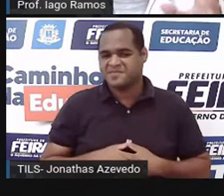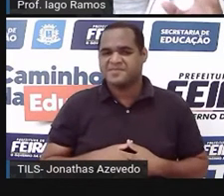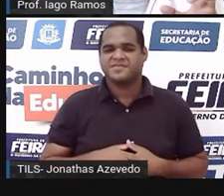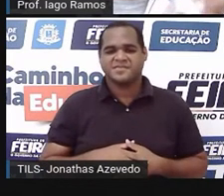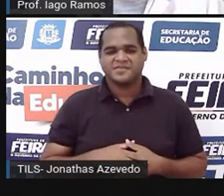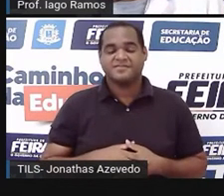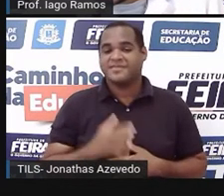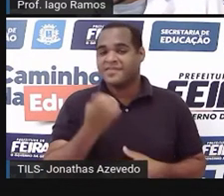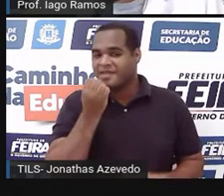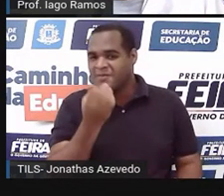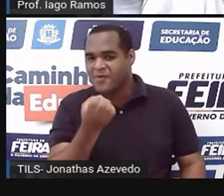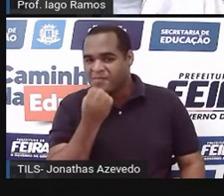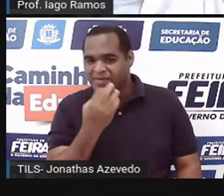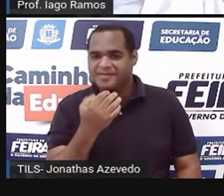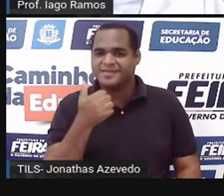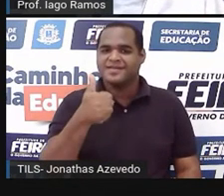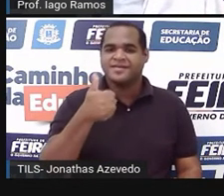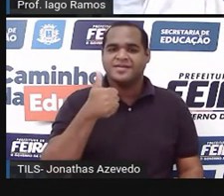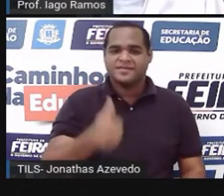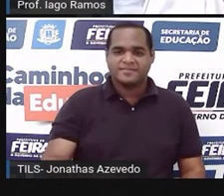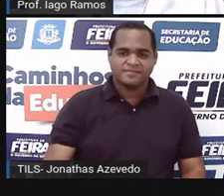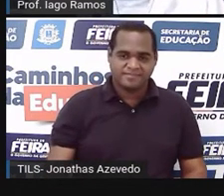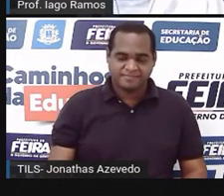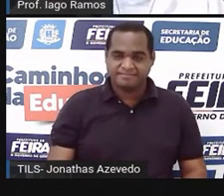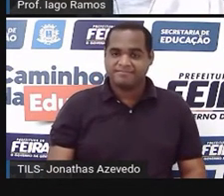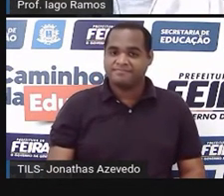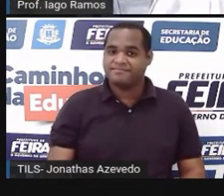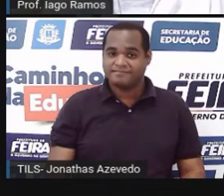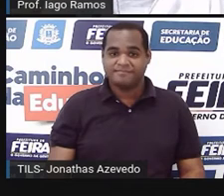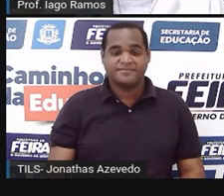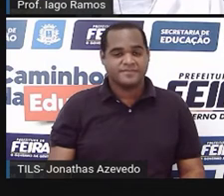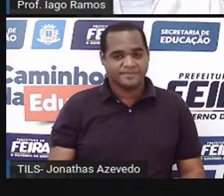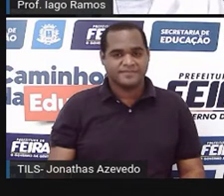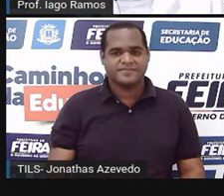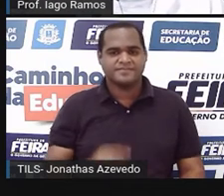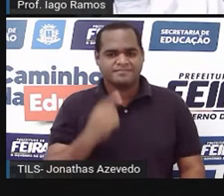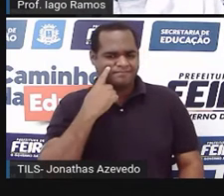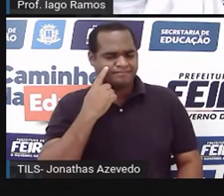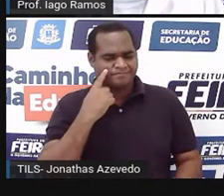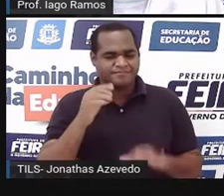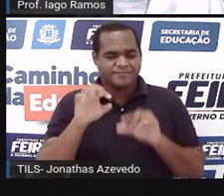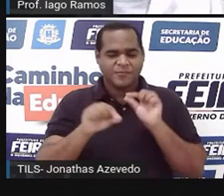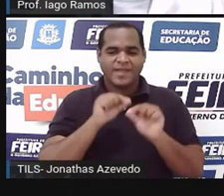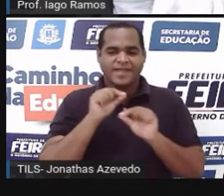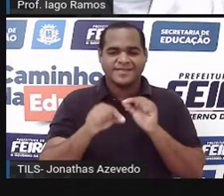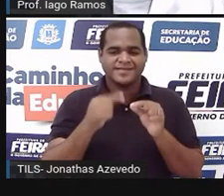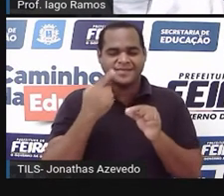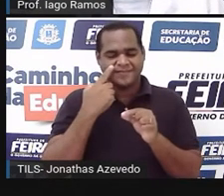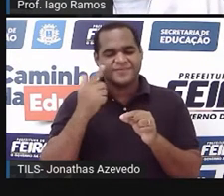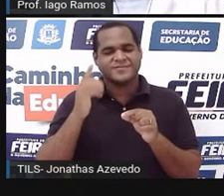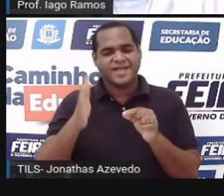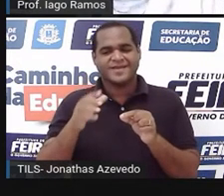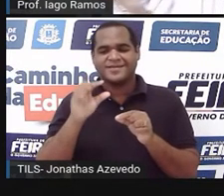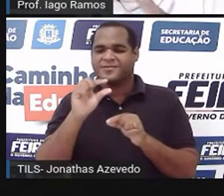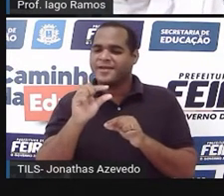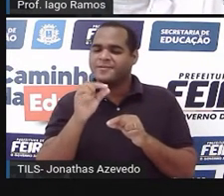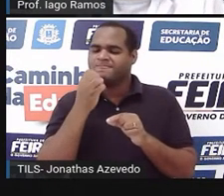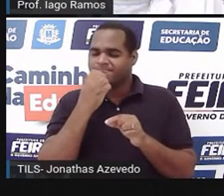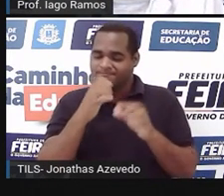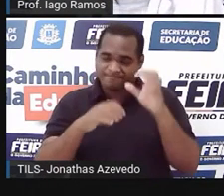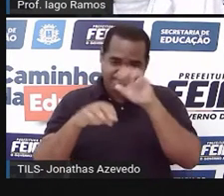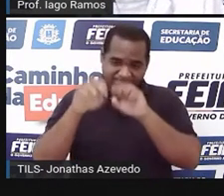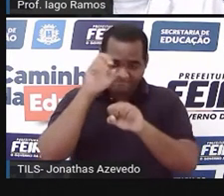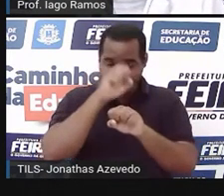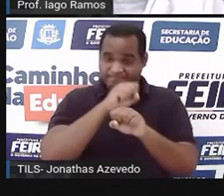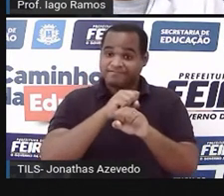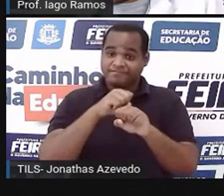bom? Bacana? Bom, então, revisamos aí um pouco do que a gente já viu, mas